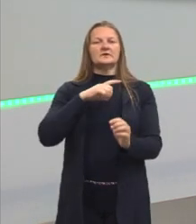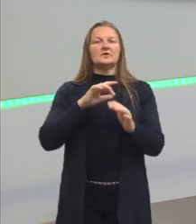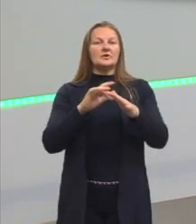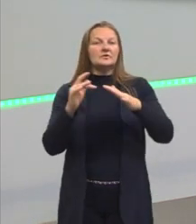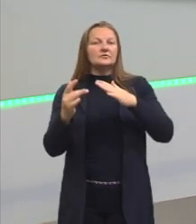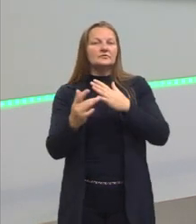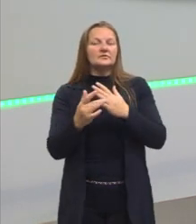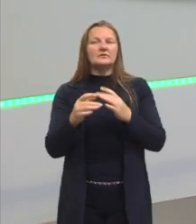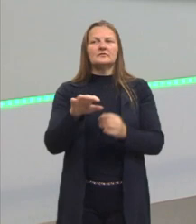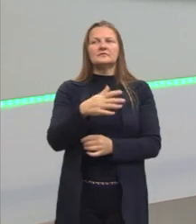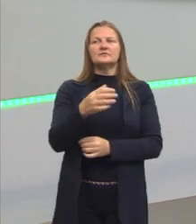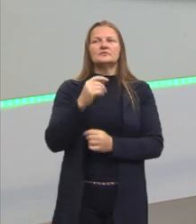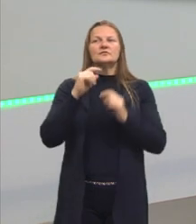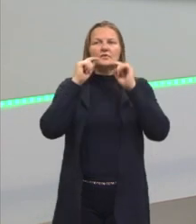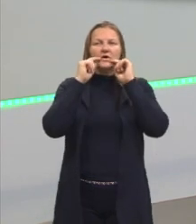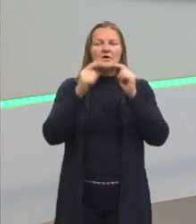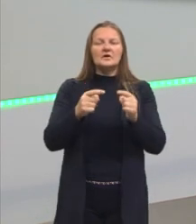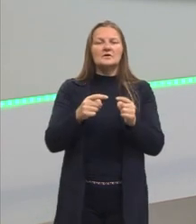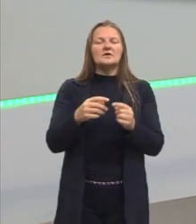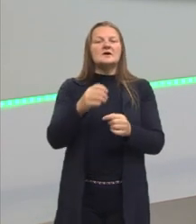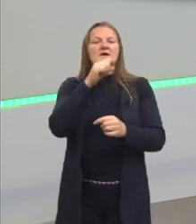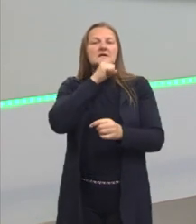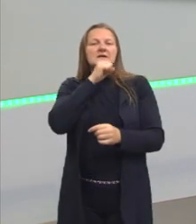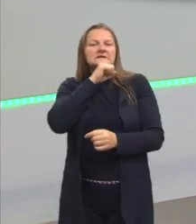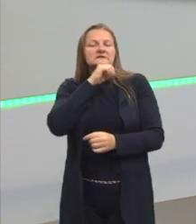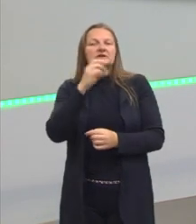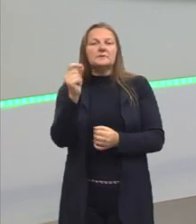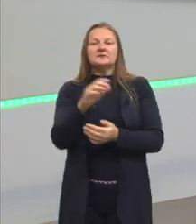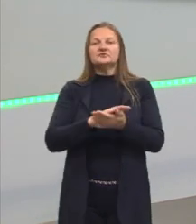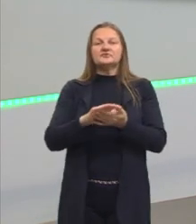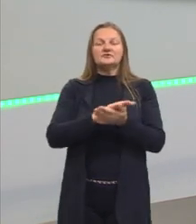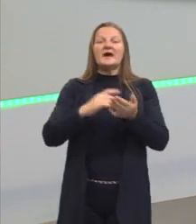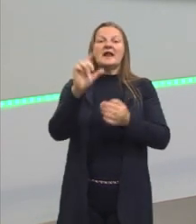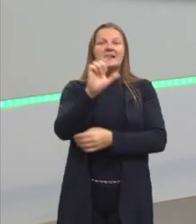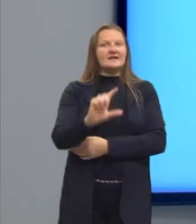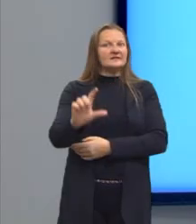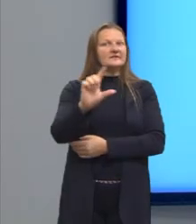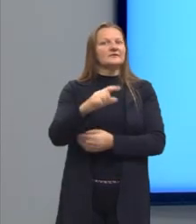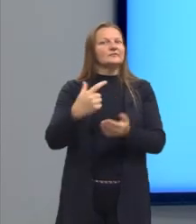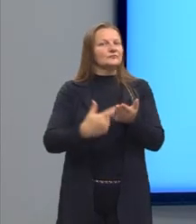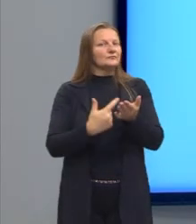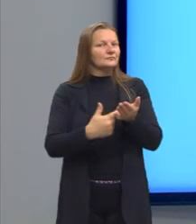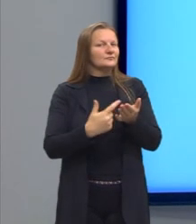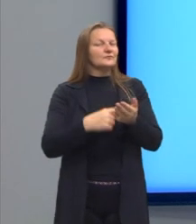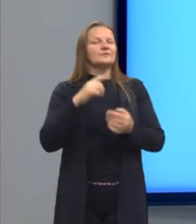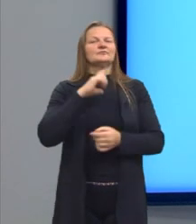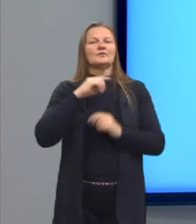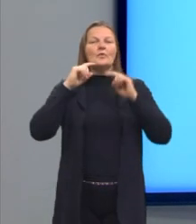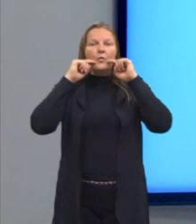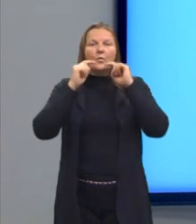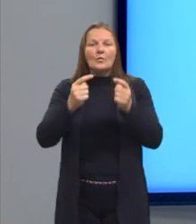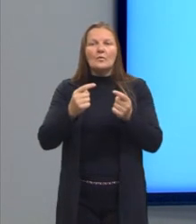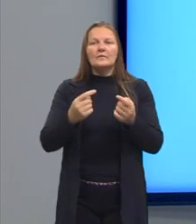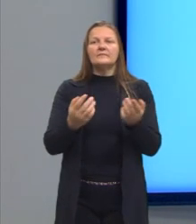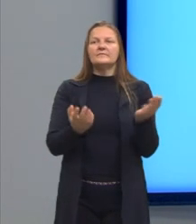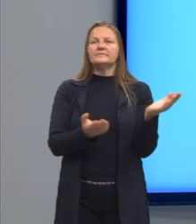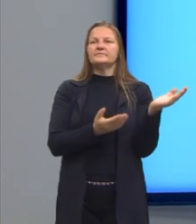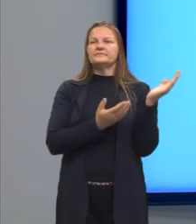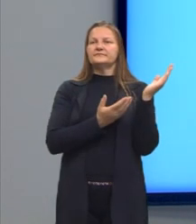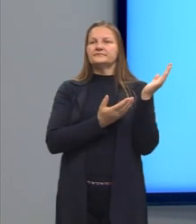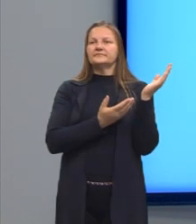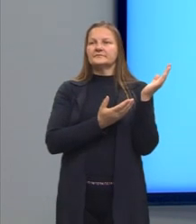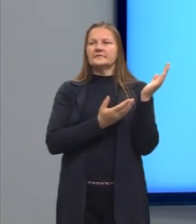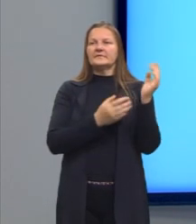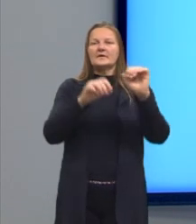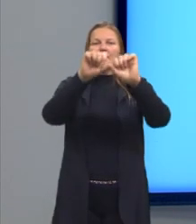sociais muitas vezes para fazer essas denúncias. Antigamente, as obras faziam essa denúncia social. E aqui a gente tem uma imagem,